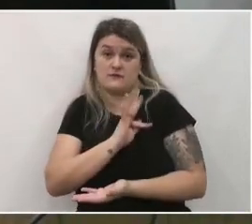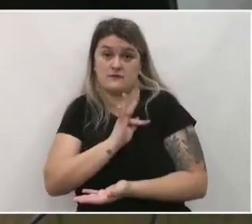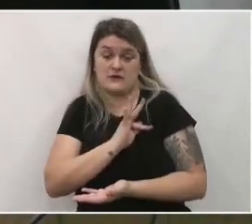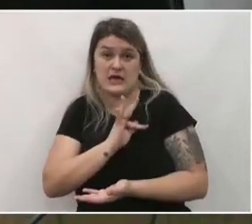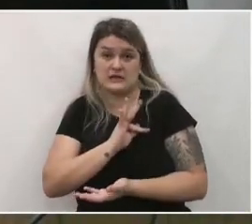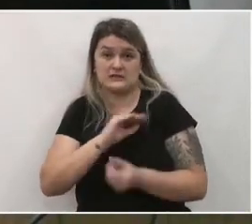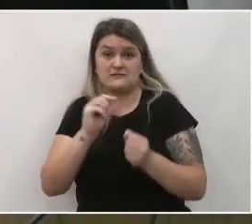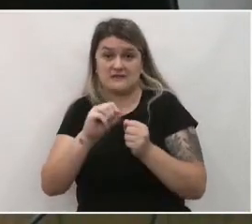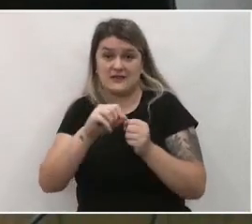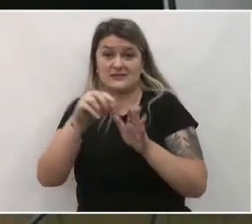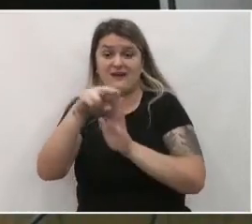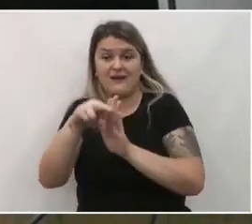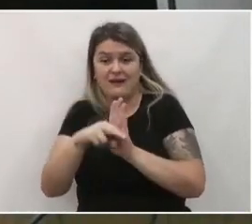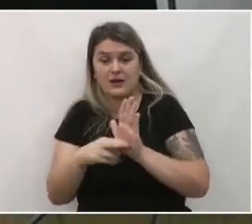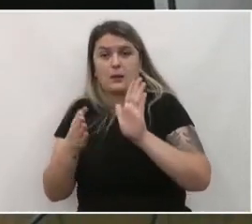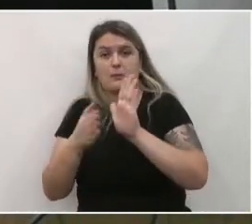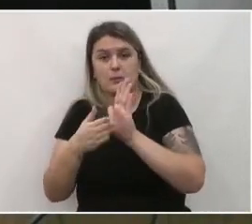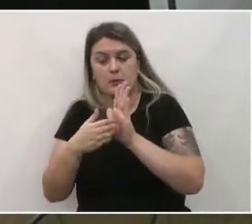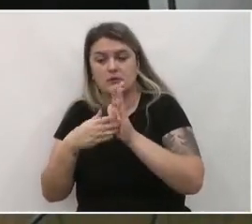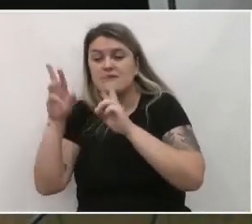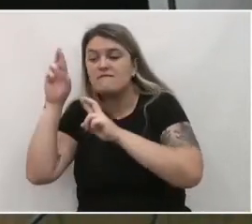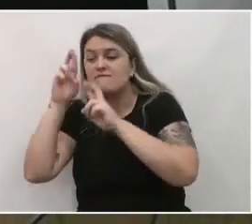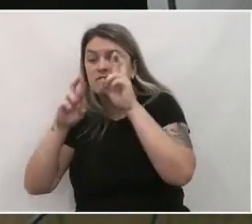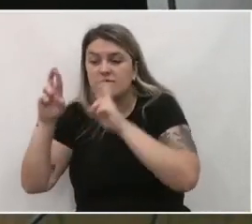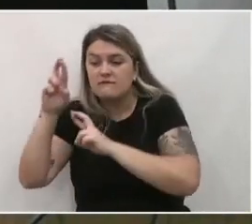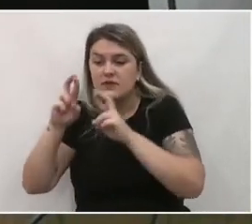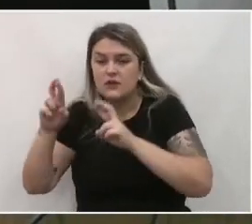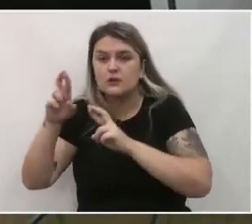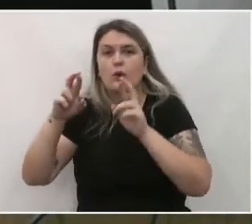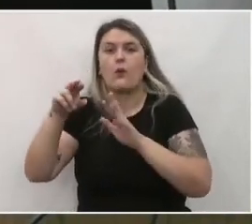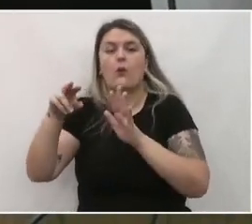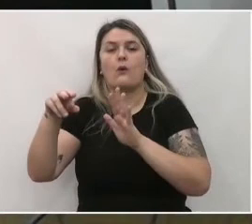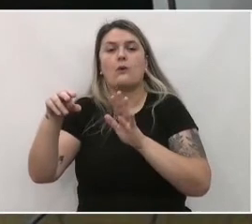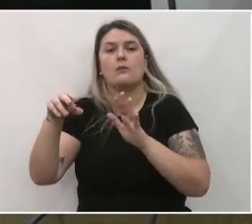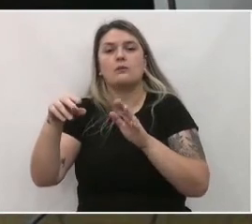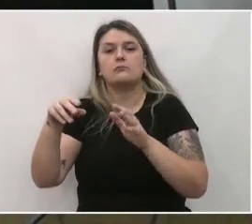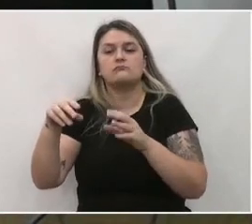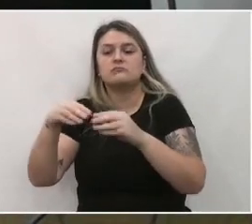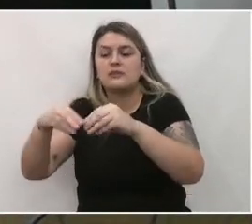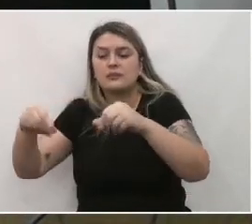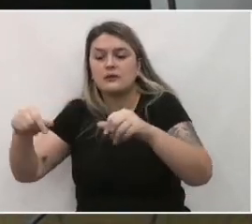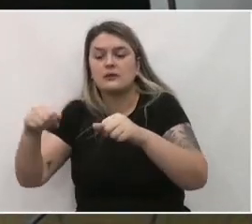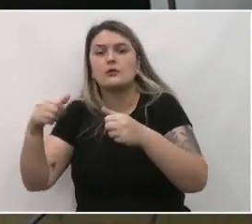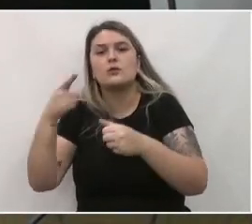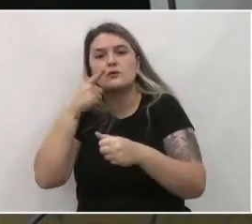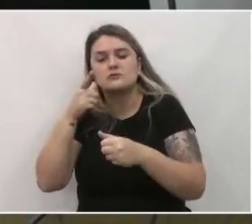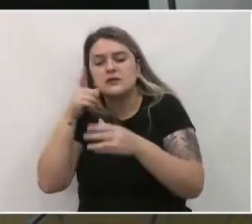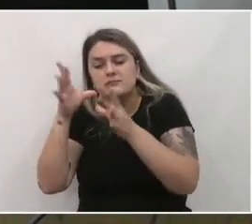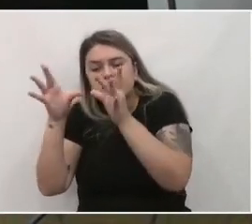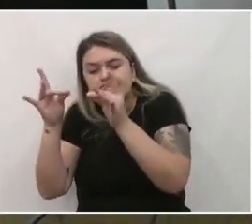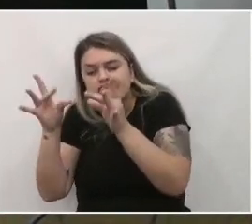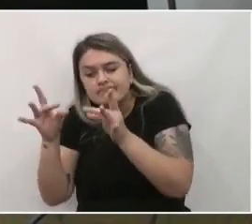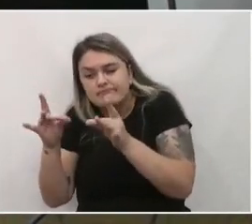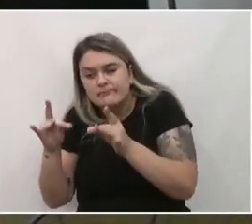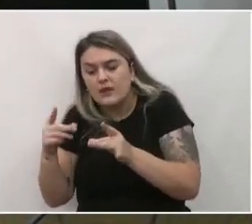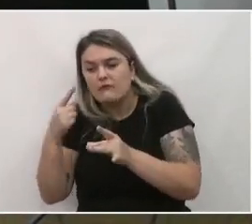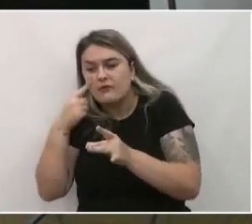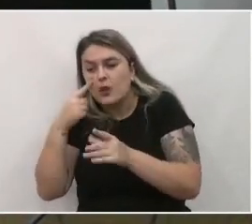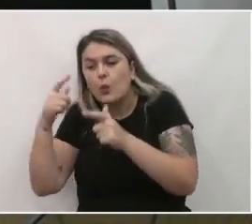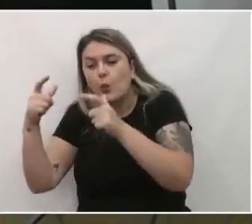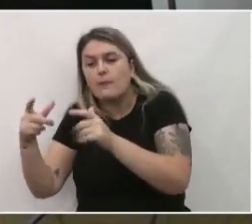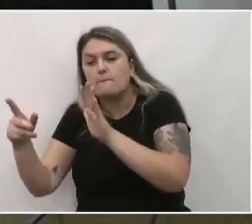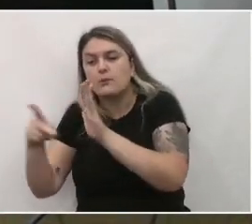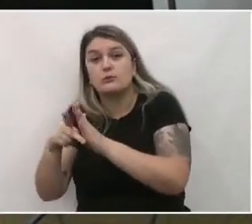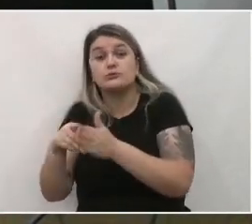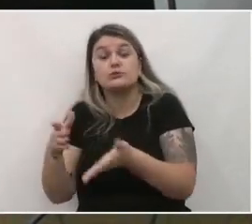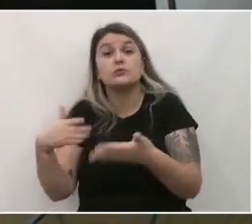diretrizes e propostas verificando o reordenamento territorial, gente consegue dar uma analisada especificamente nisso, até para